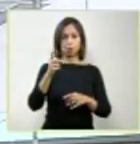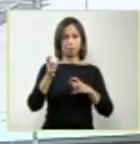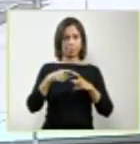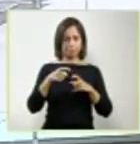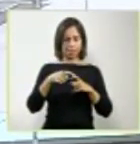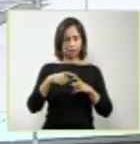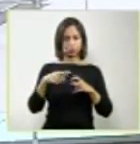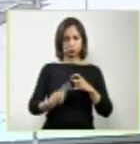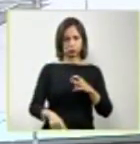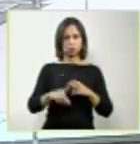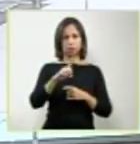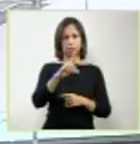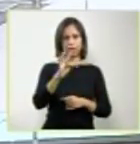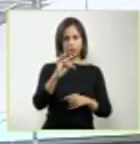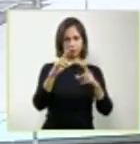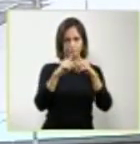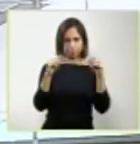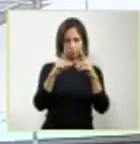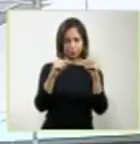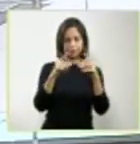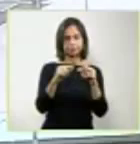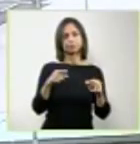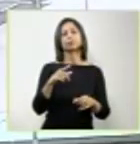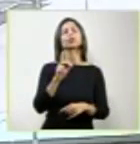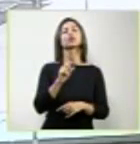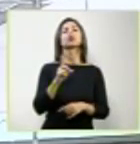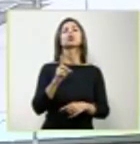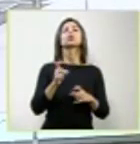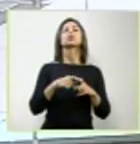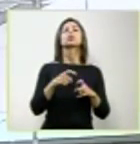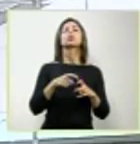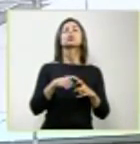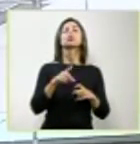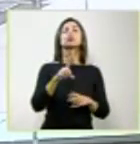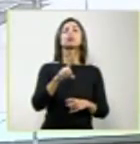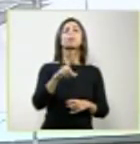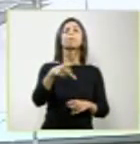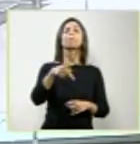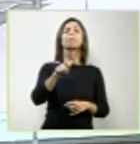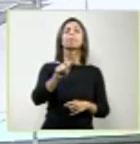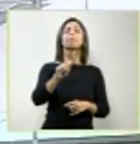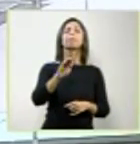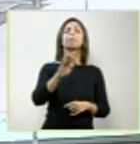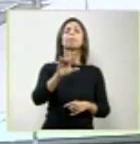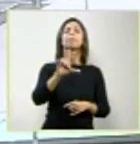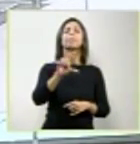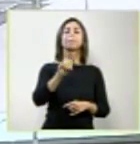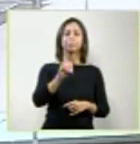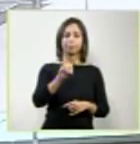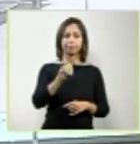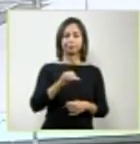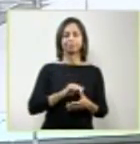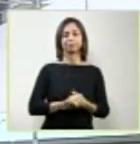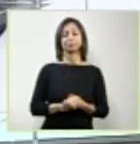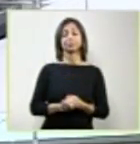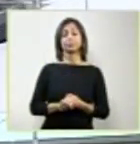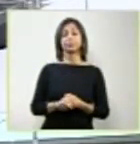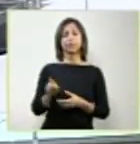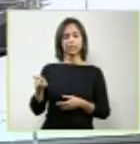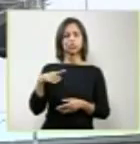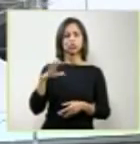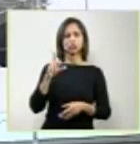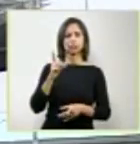Chacel, que está presente, conversando com ele ontem, ele inclusive relatou um caso pessoal em que o diagnóstico foi feito